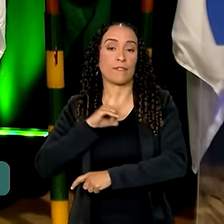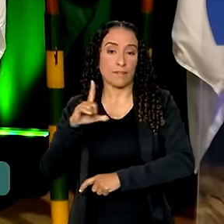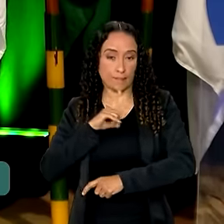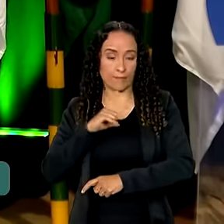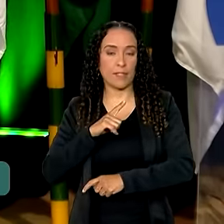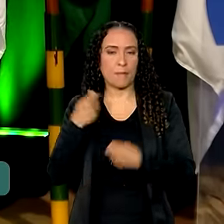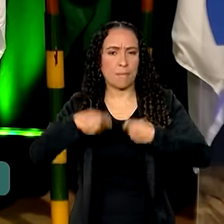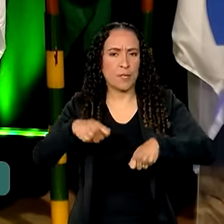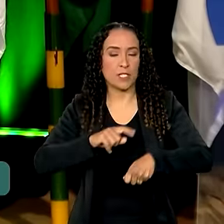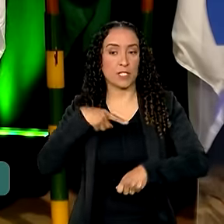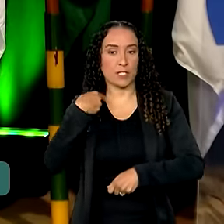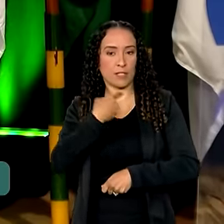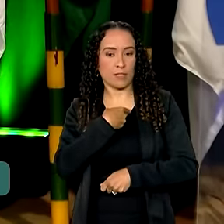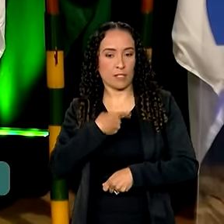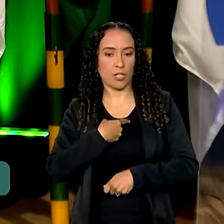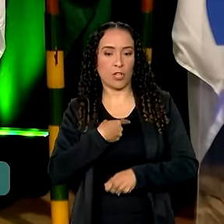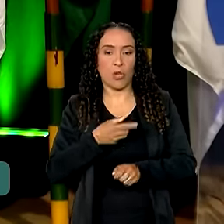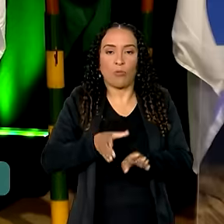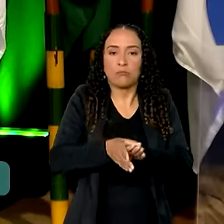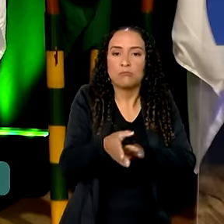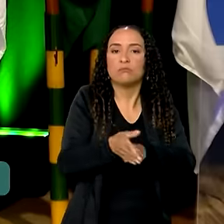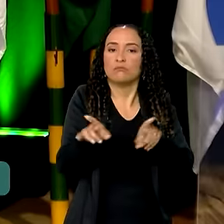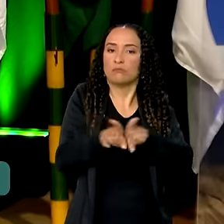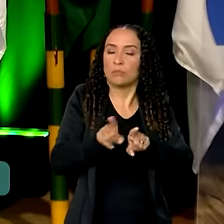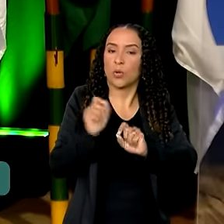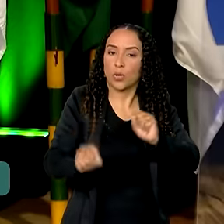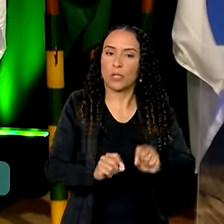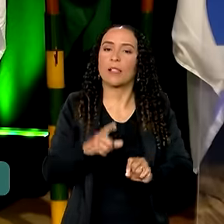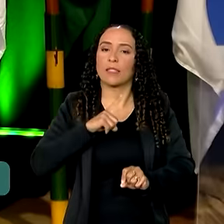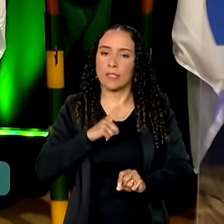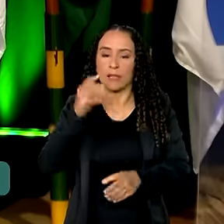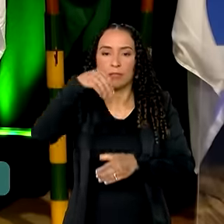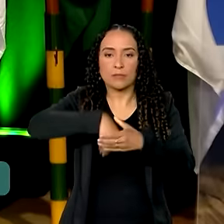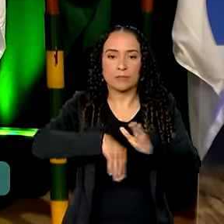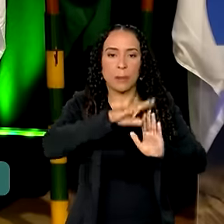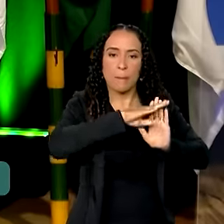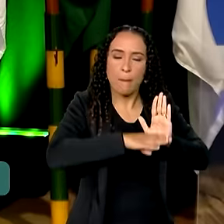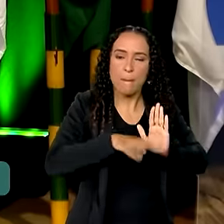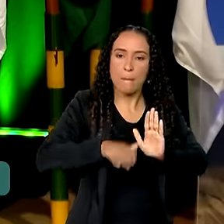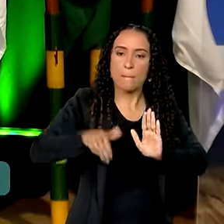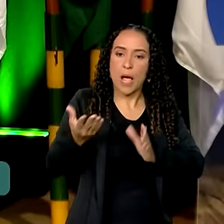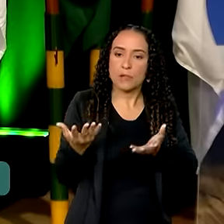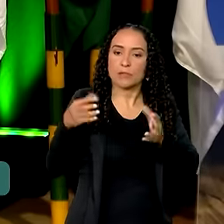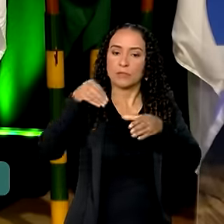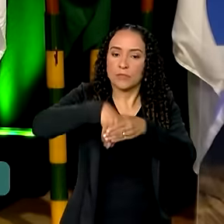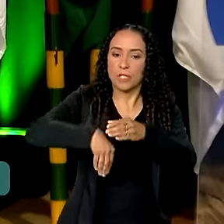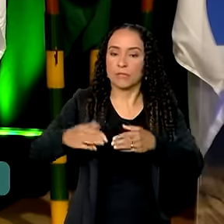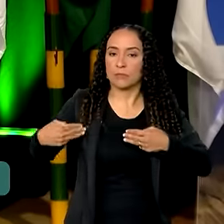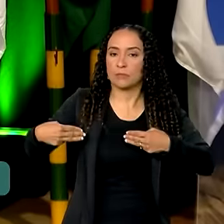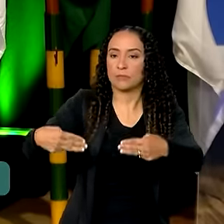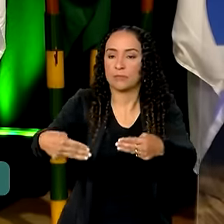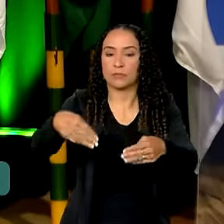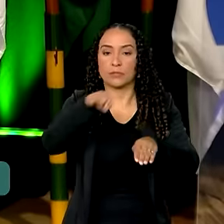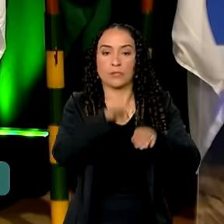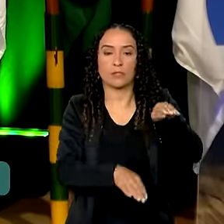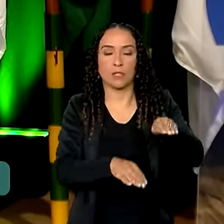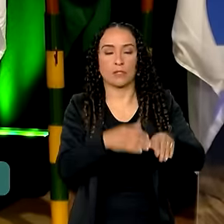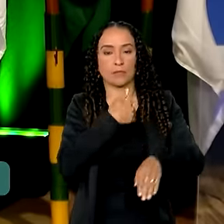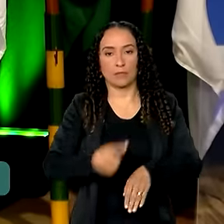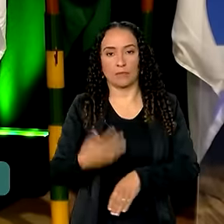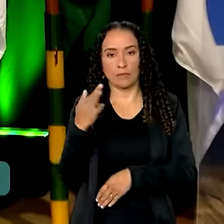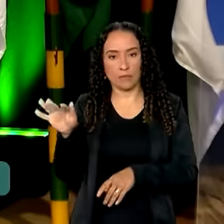precisam da nossa cartilha, estão, sim, na nossa demanda, cada vez mais dentro do Ministério da Guardade Racial e do governo federal.